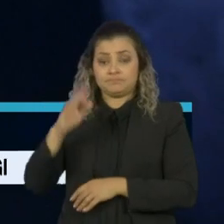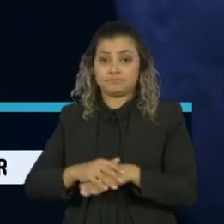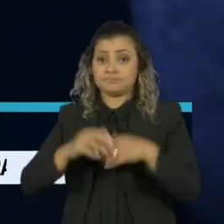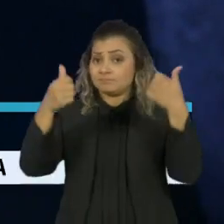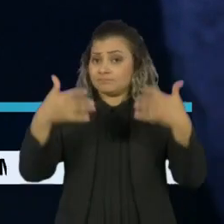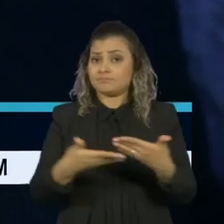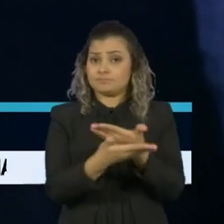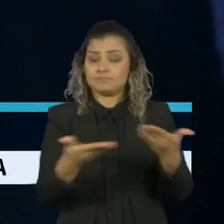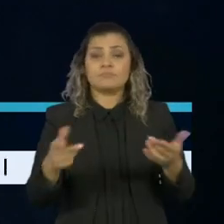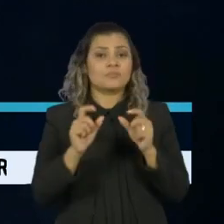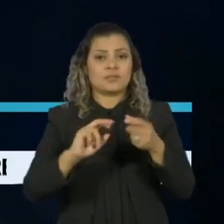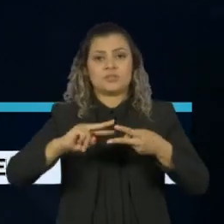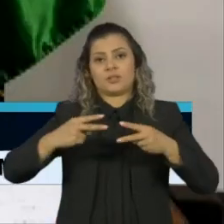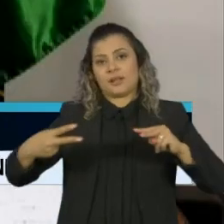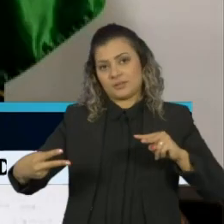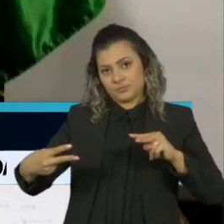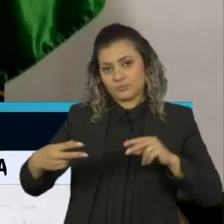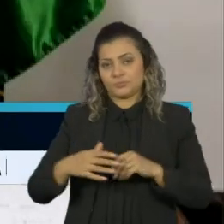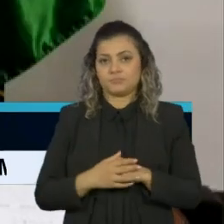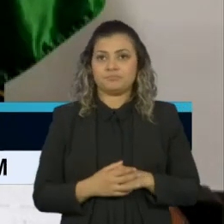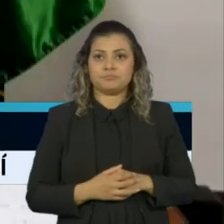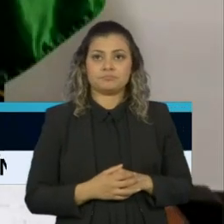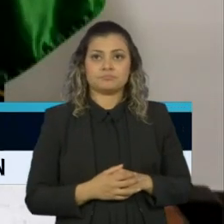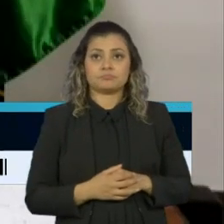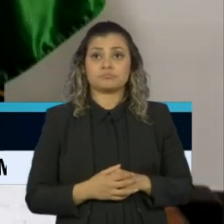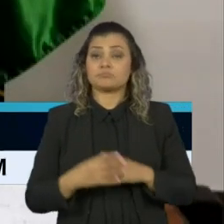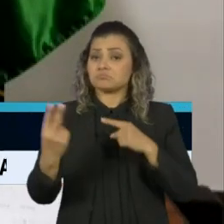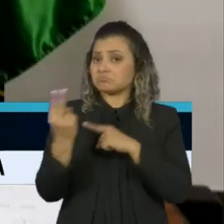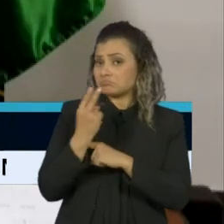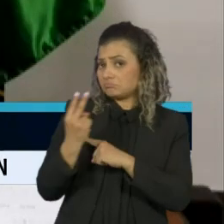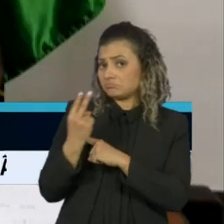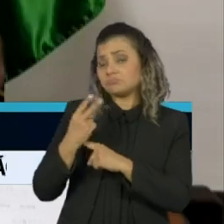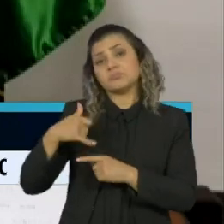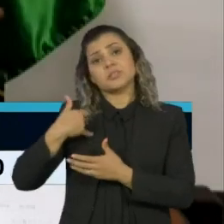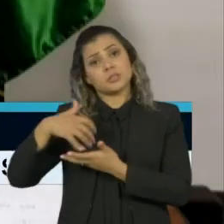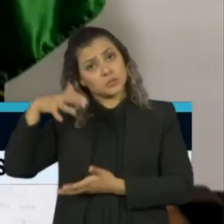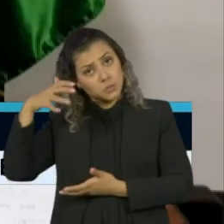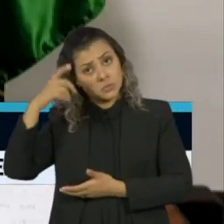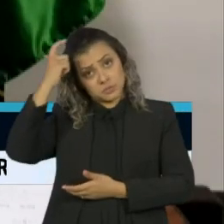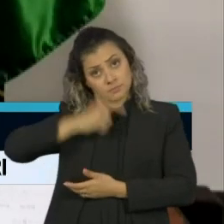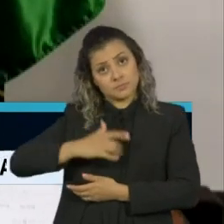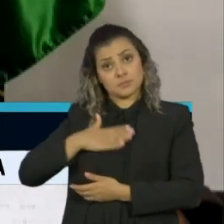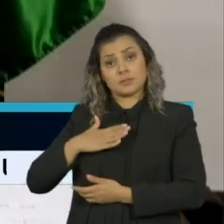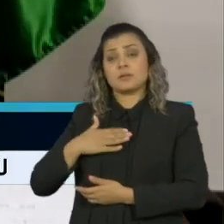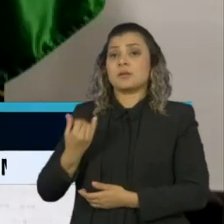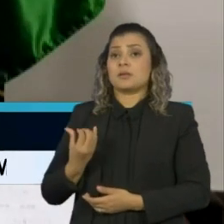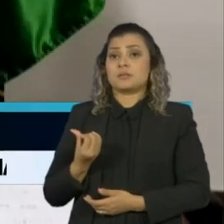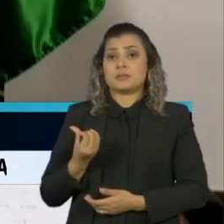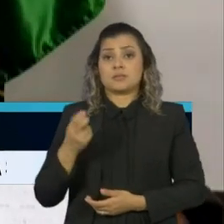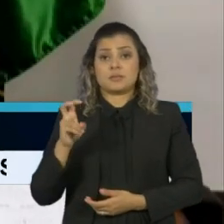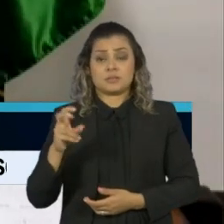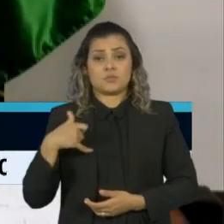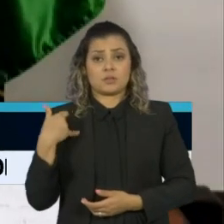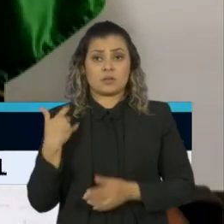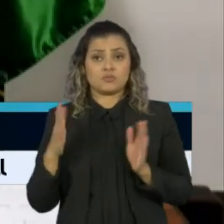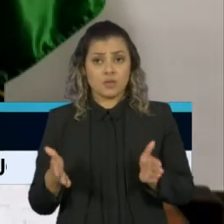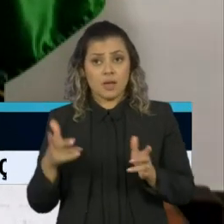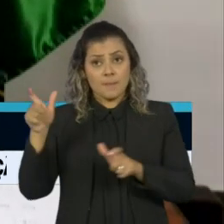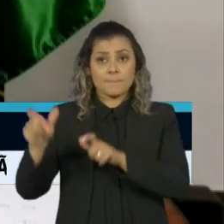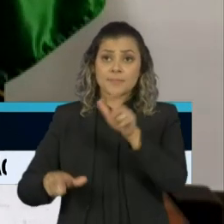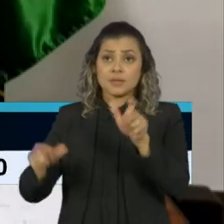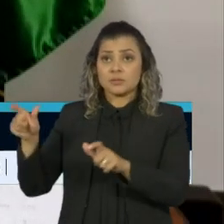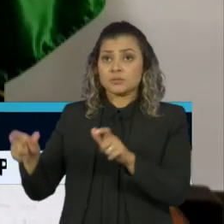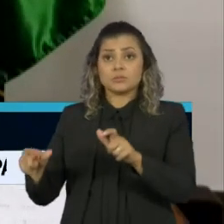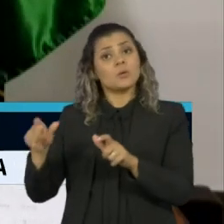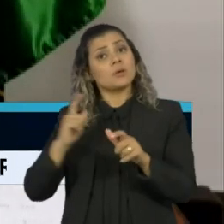estaria no fator genético. Tem que se proteger. É o idoso, no meu caso, 65 anos de idade, e as pessoas que têm